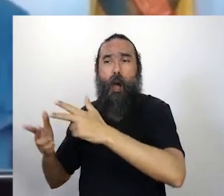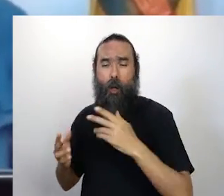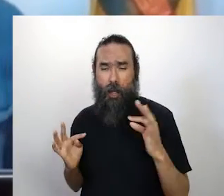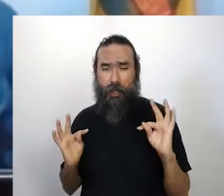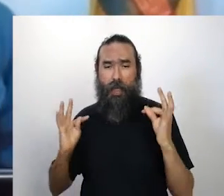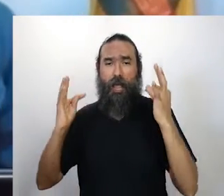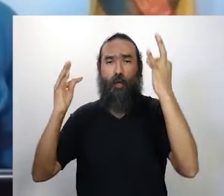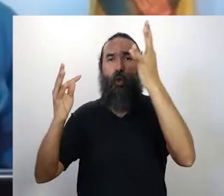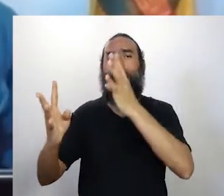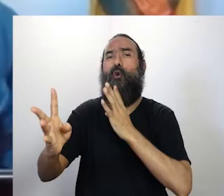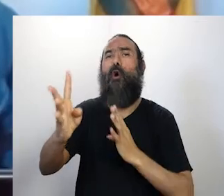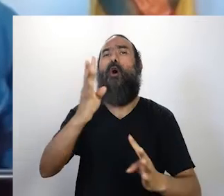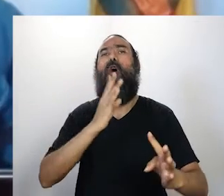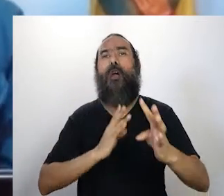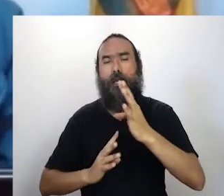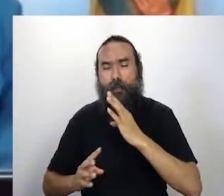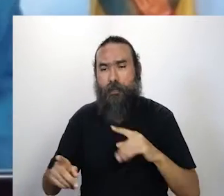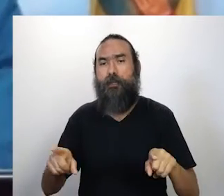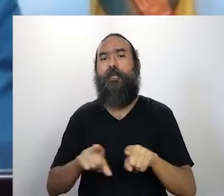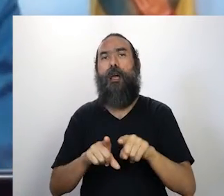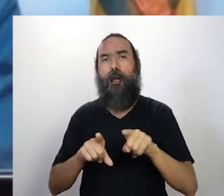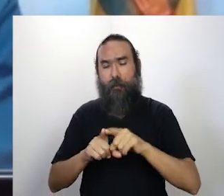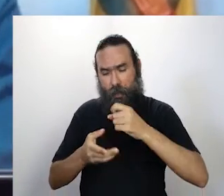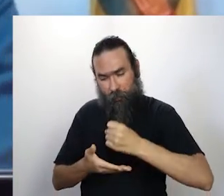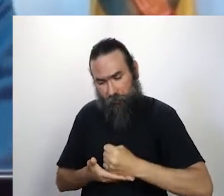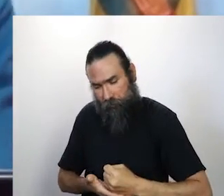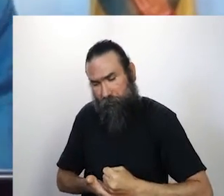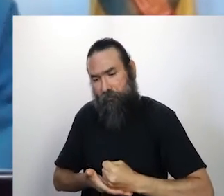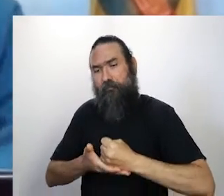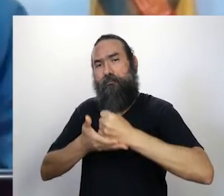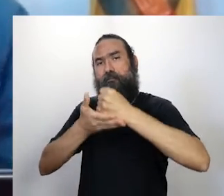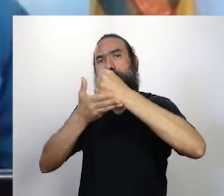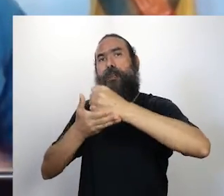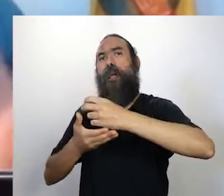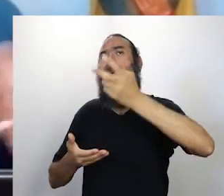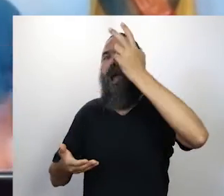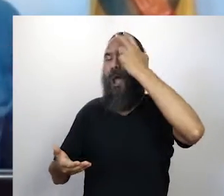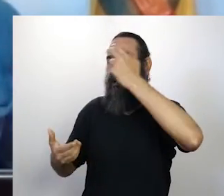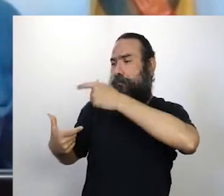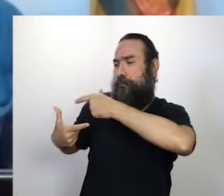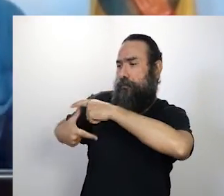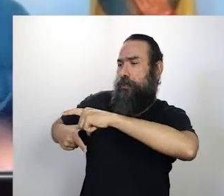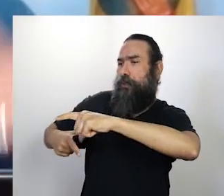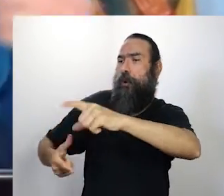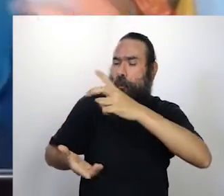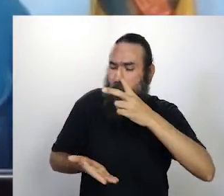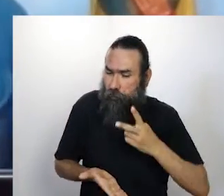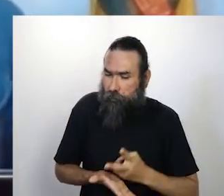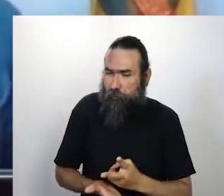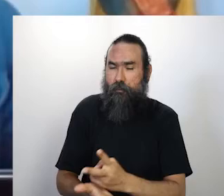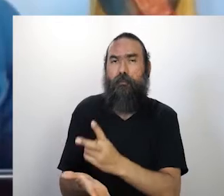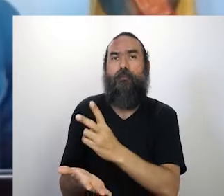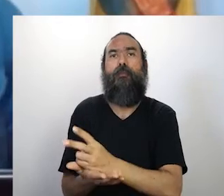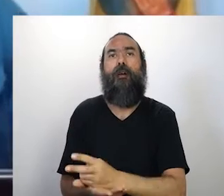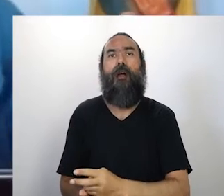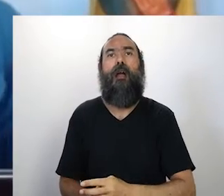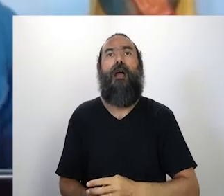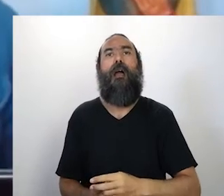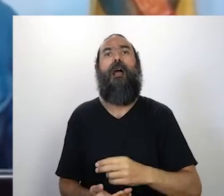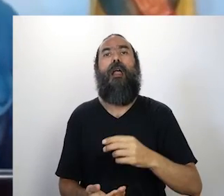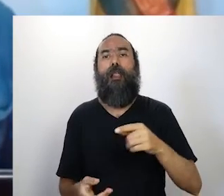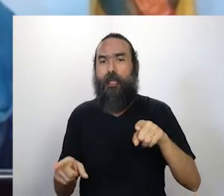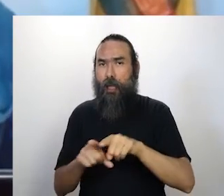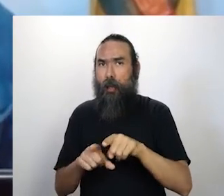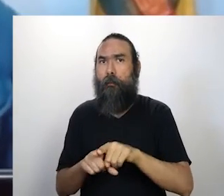também trazendo o artista de uma geração anterior ou que não tem esse recurso ou que não gosta de uma boa conexão, também